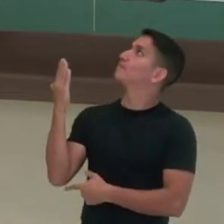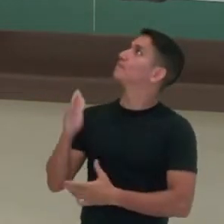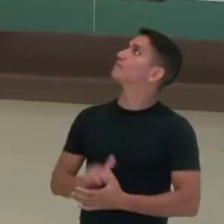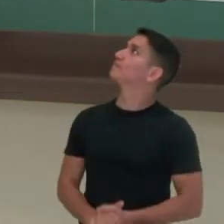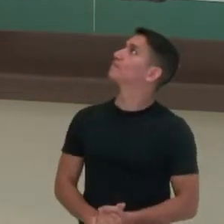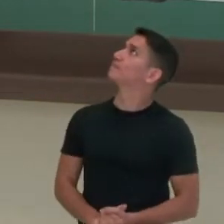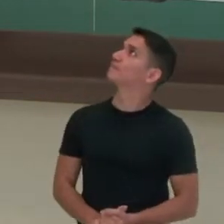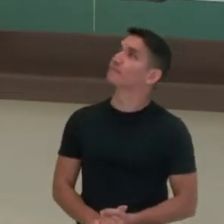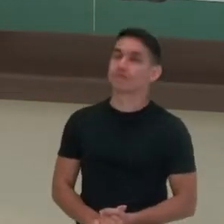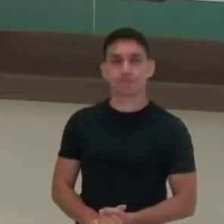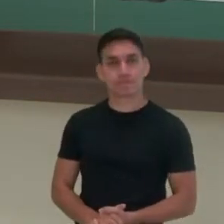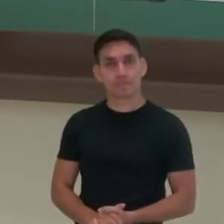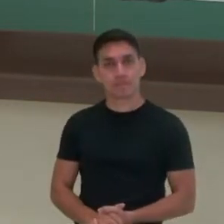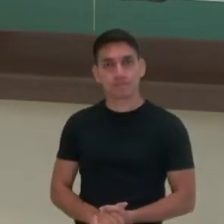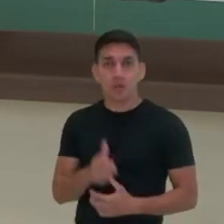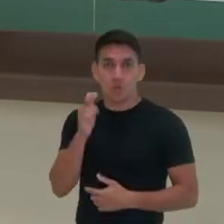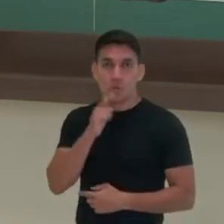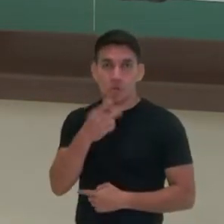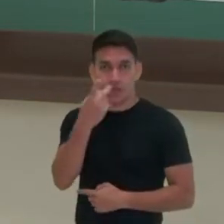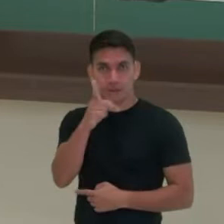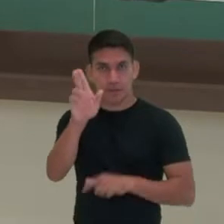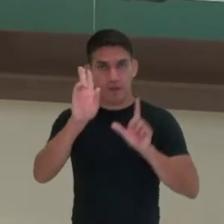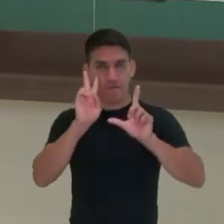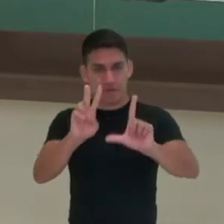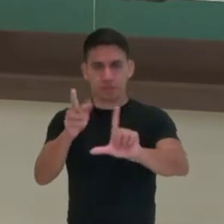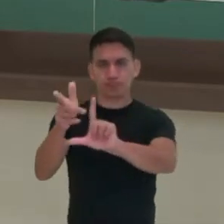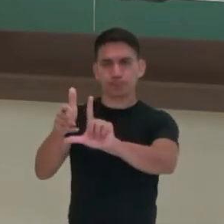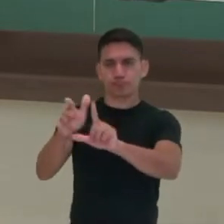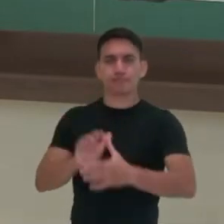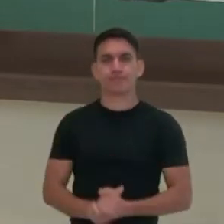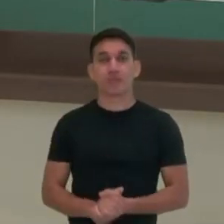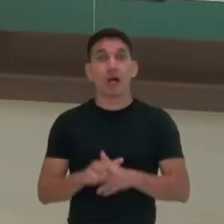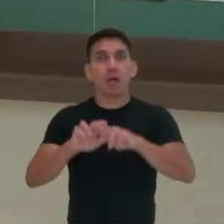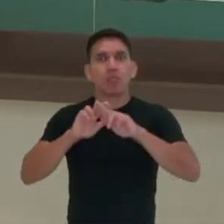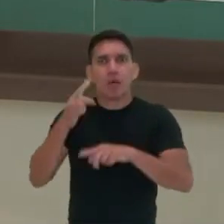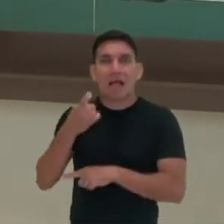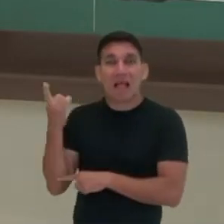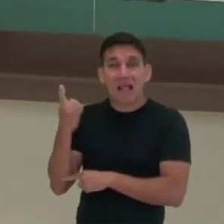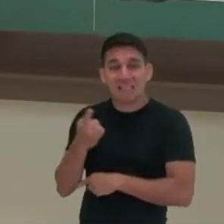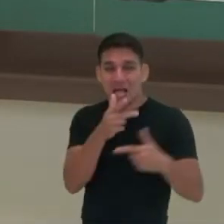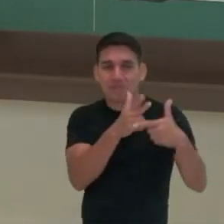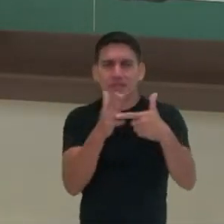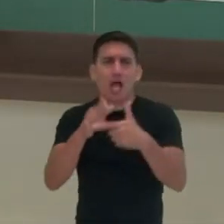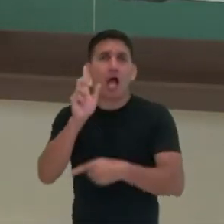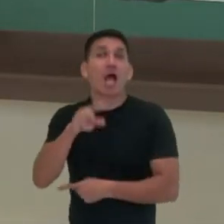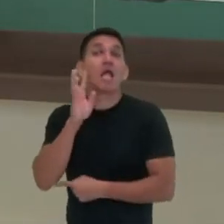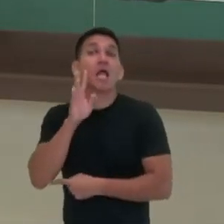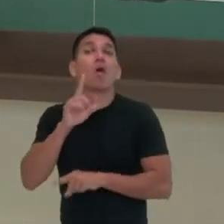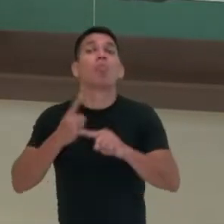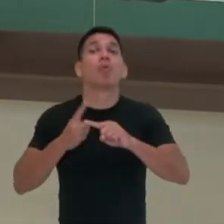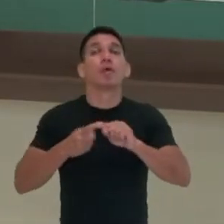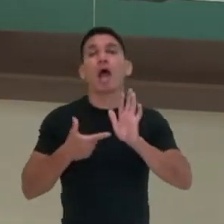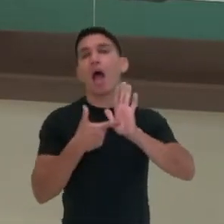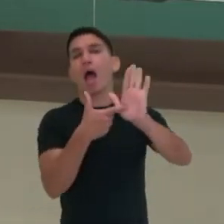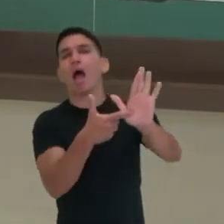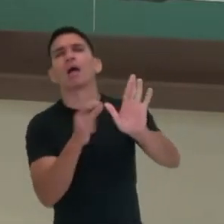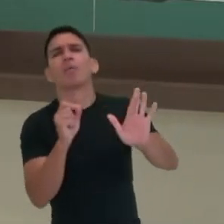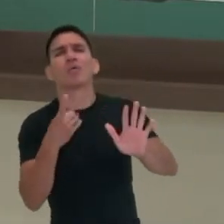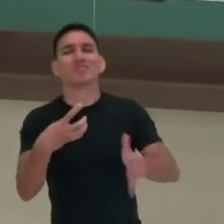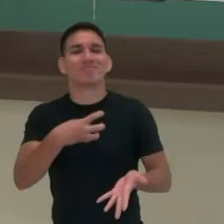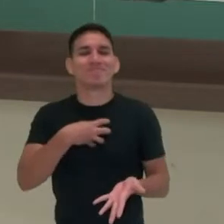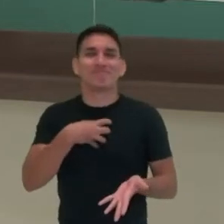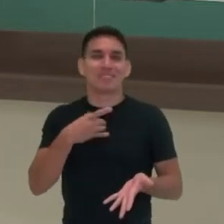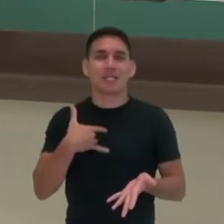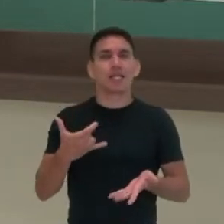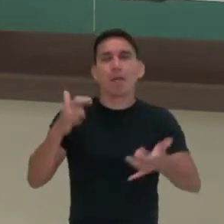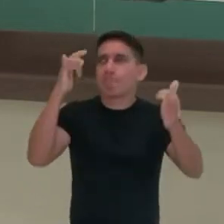aparecer aí no cantinho da sua tela. Então essa série é muito legal porque ela nos apresenta de uma forma